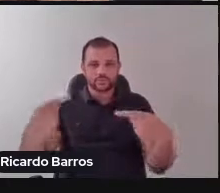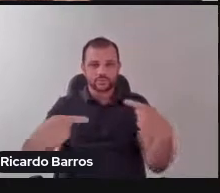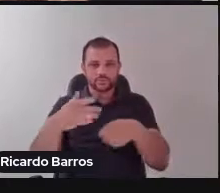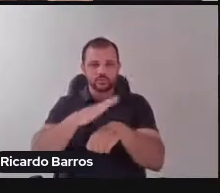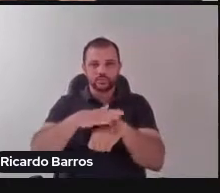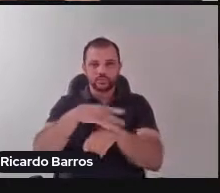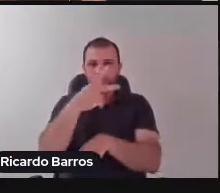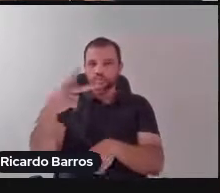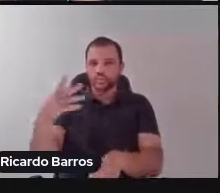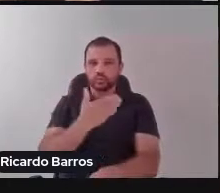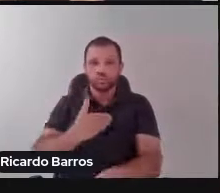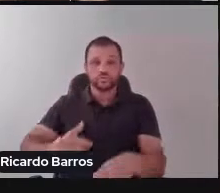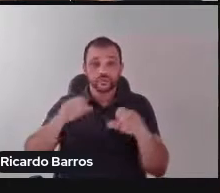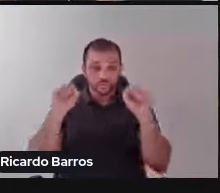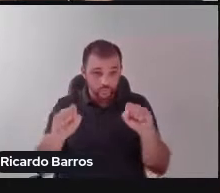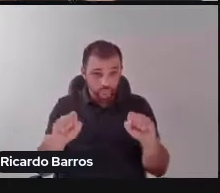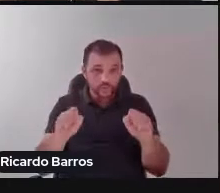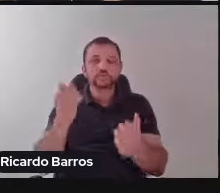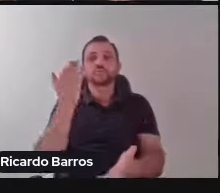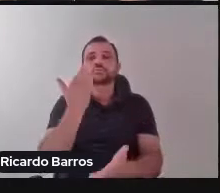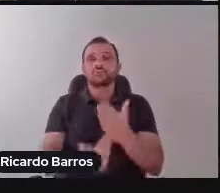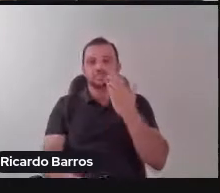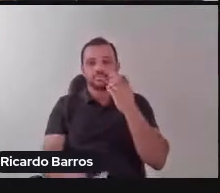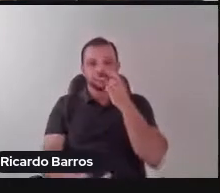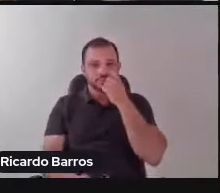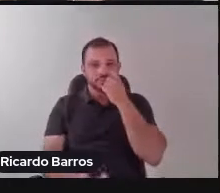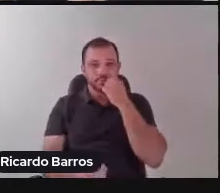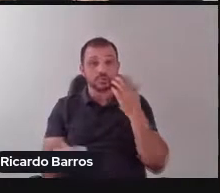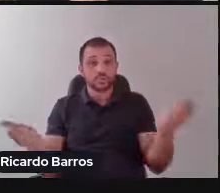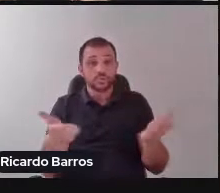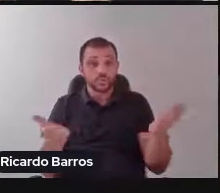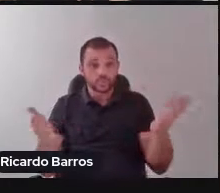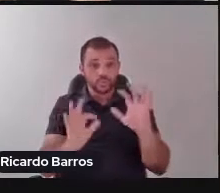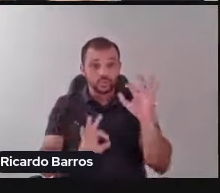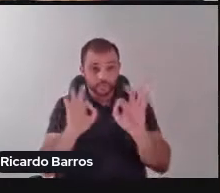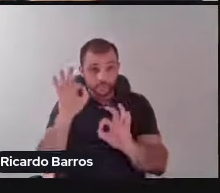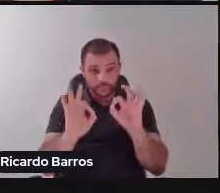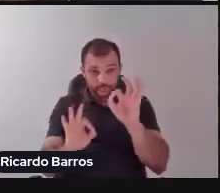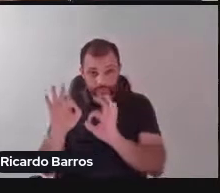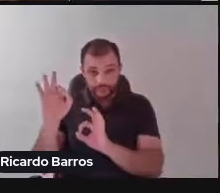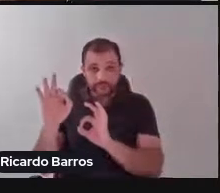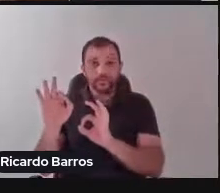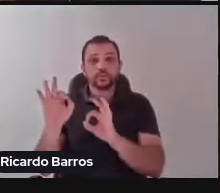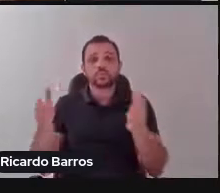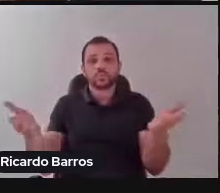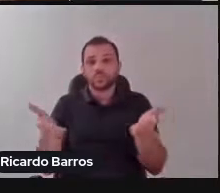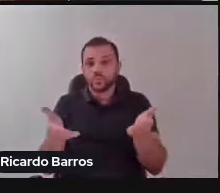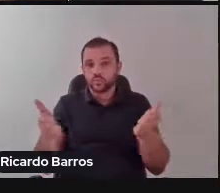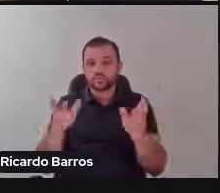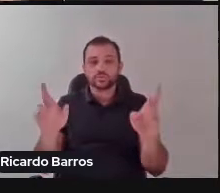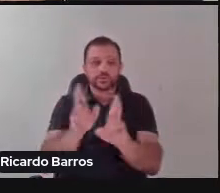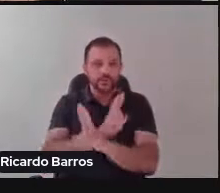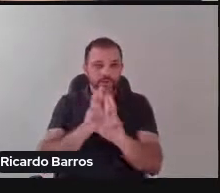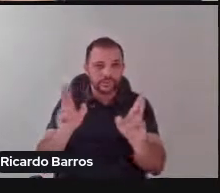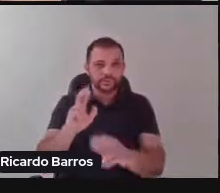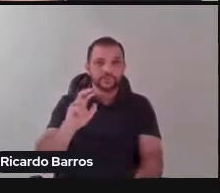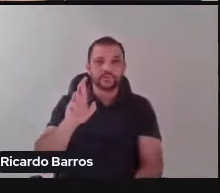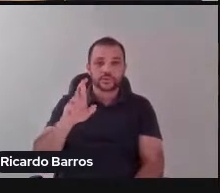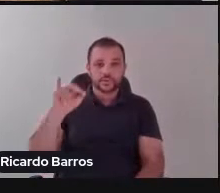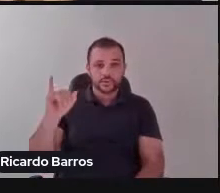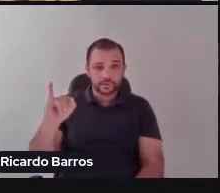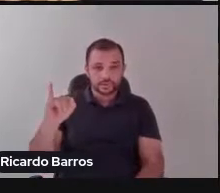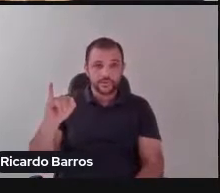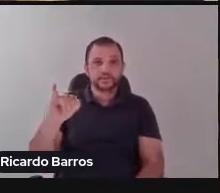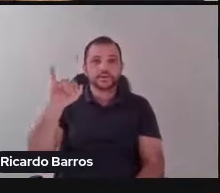O plano das relações internacionais contemporâneas são, o plano contemporâneo das relações internacionais é um plano